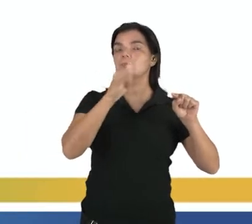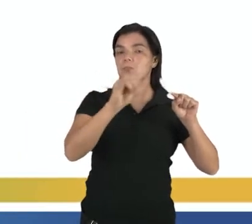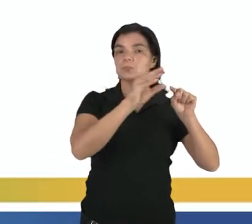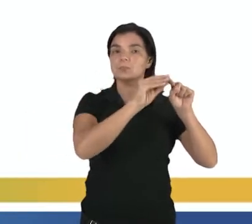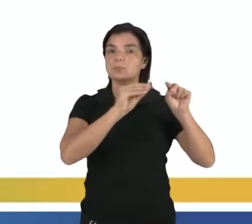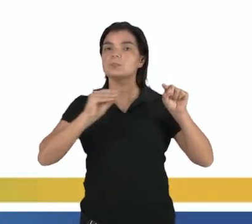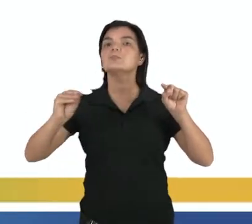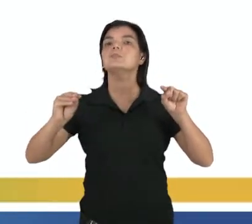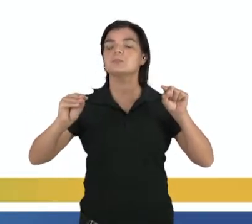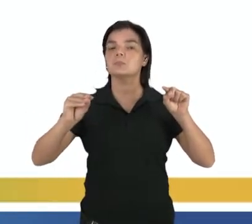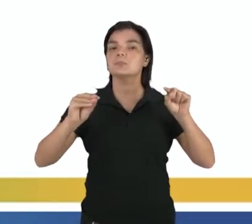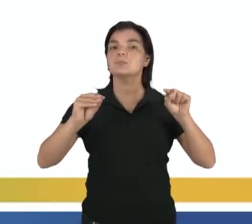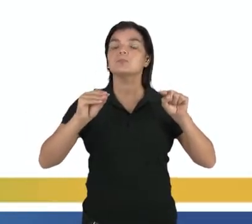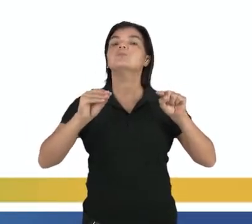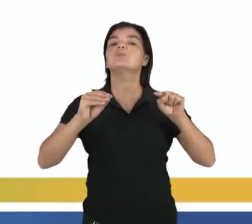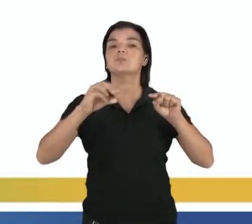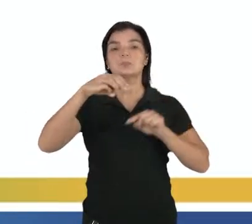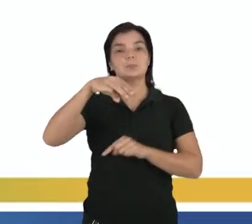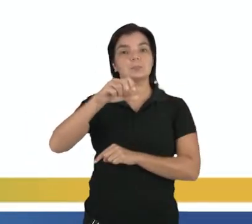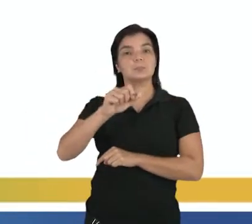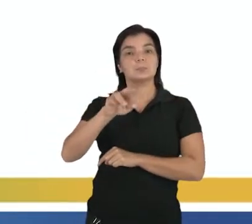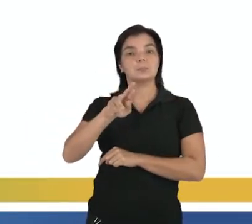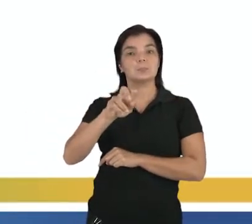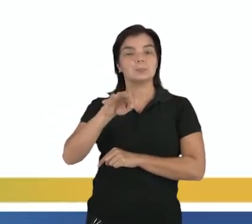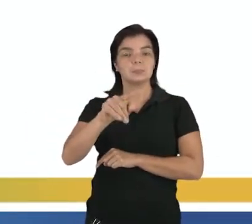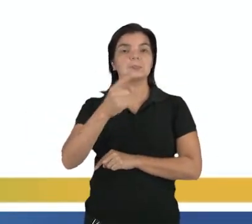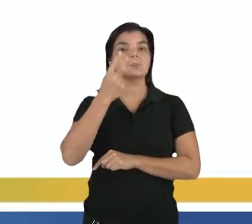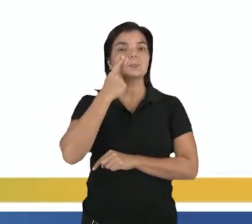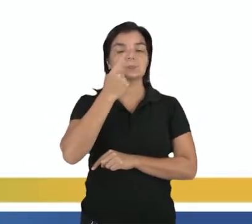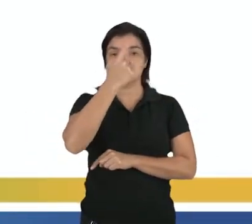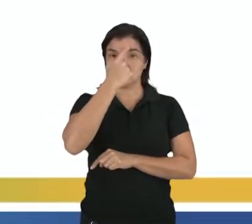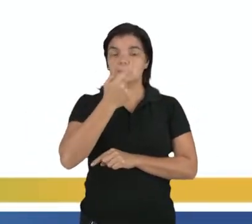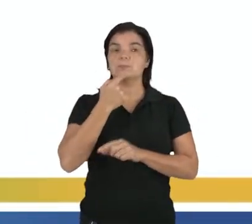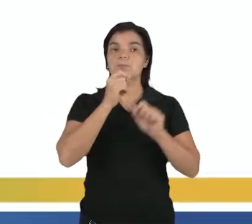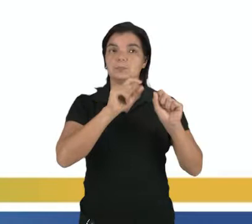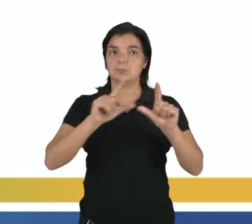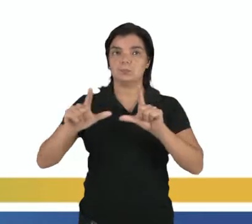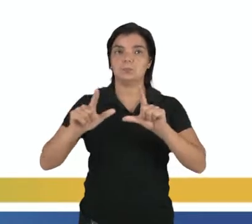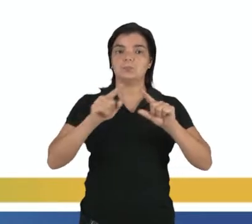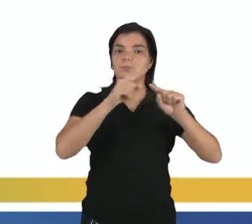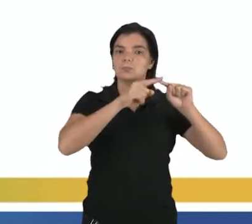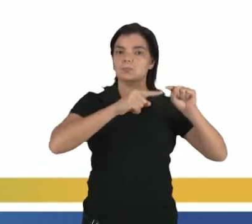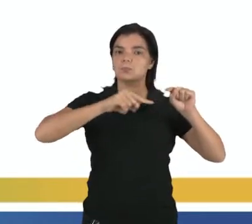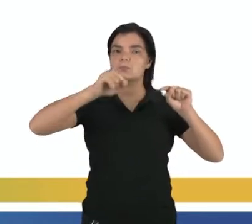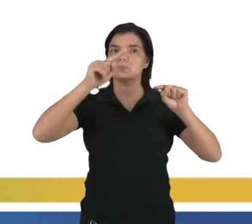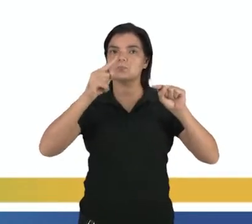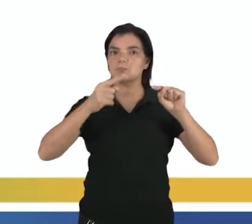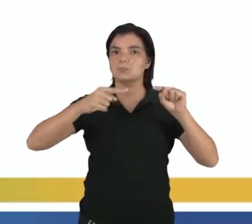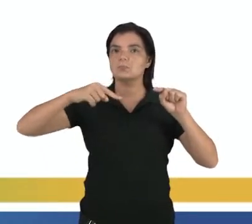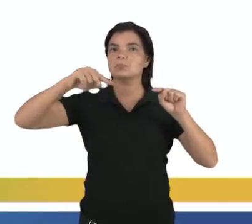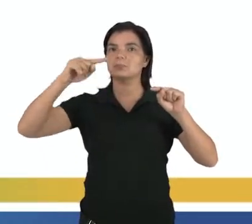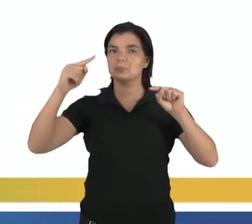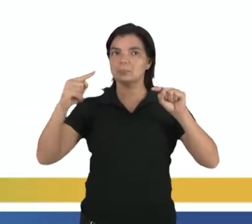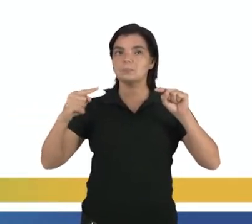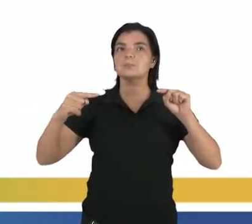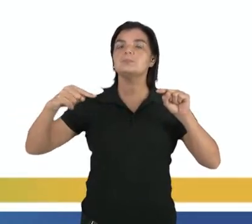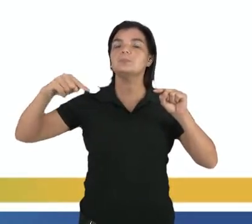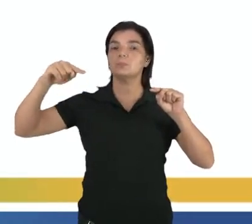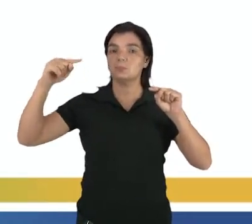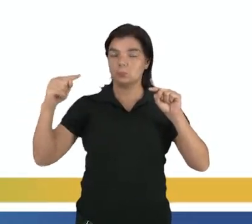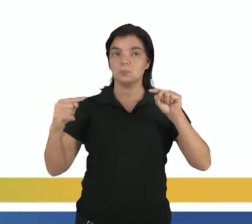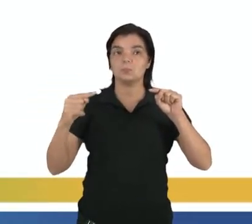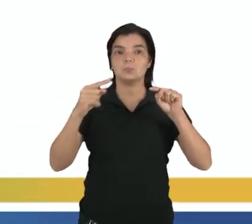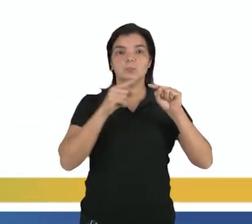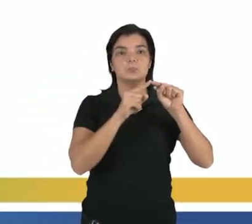transportar matéria. Observe aqui nessa animação, né, que eu tenho uma onda sendo formada numa corda, por exemplo, né. Os